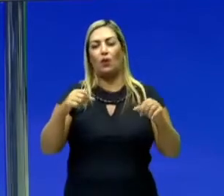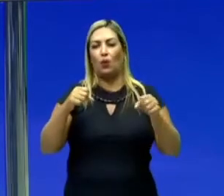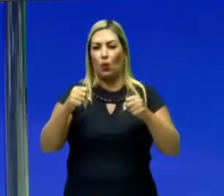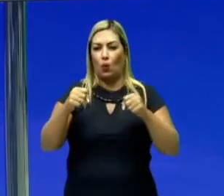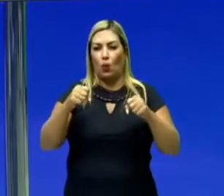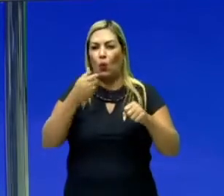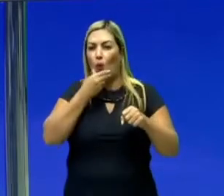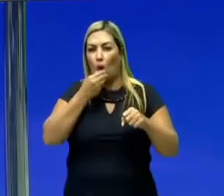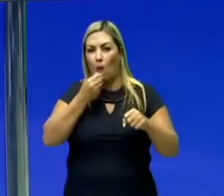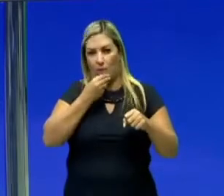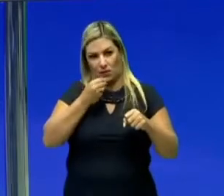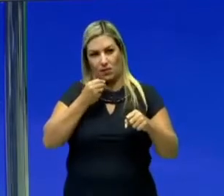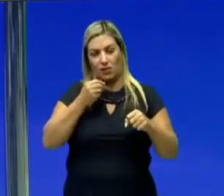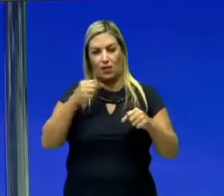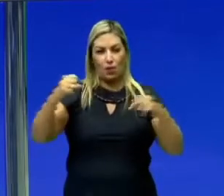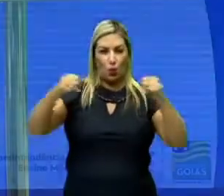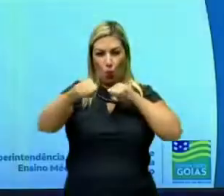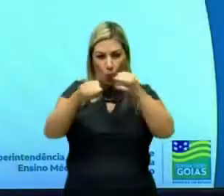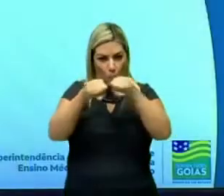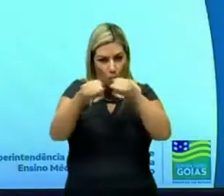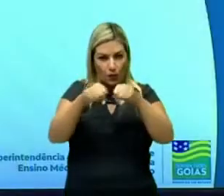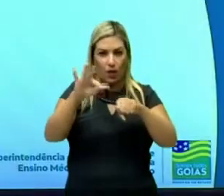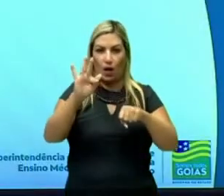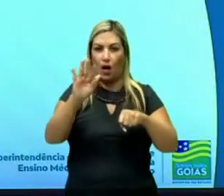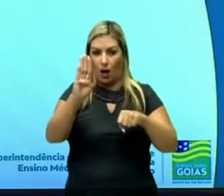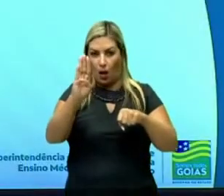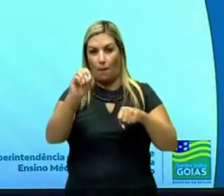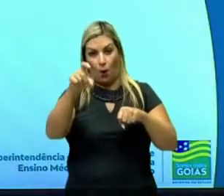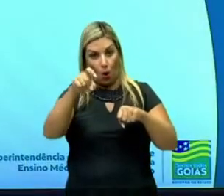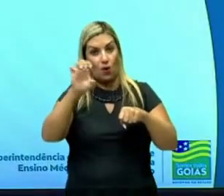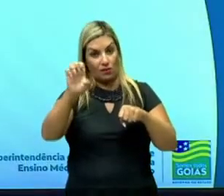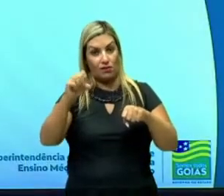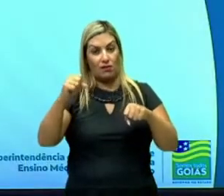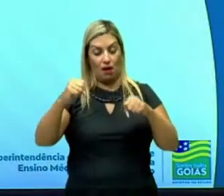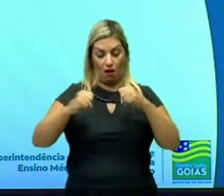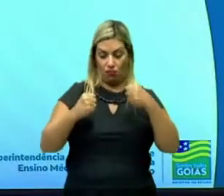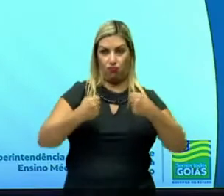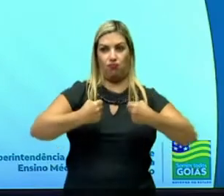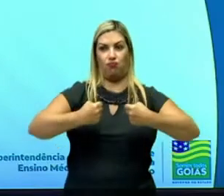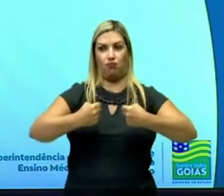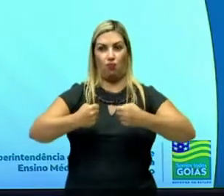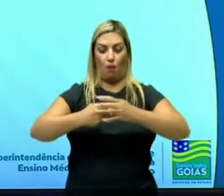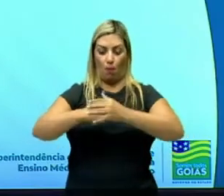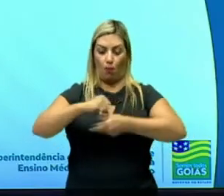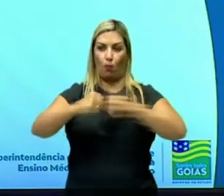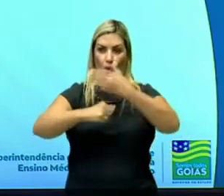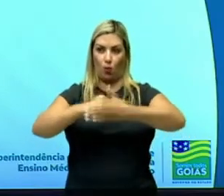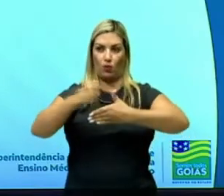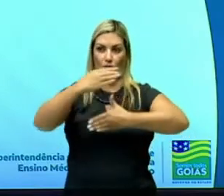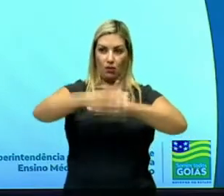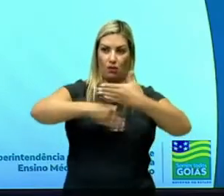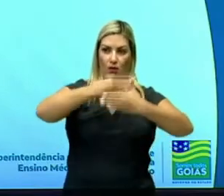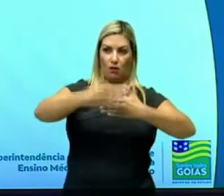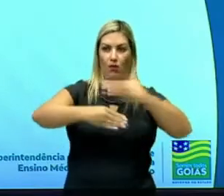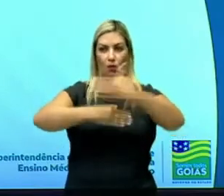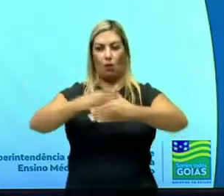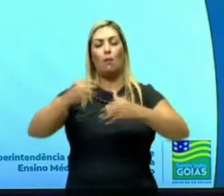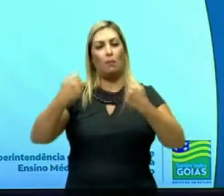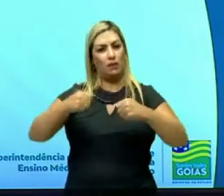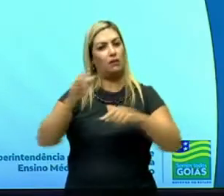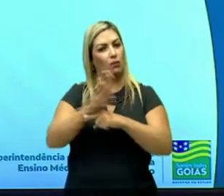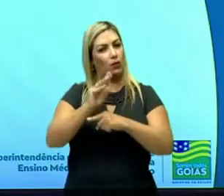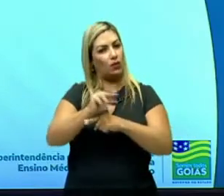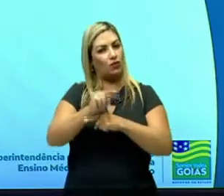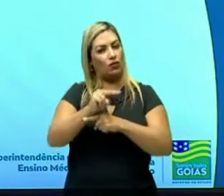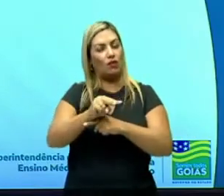boxe usam o quê? Proteção na mão, porque eles vivem é do punho, não do rosto. Então, se o rosto estiver feio, não tem problema nenhum. Então, o que acontece